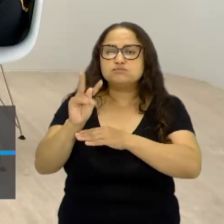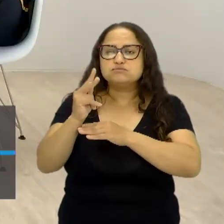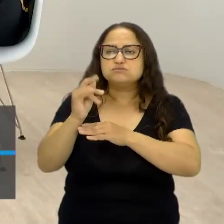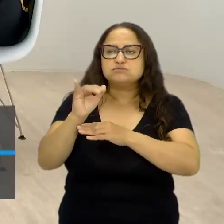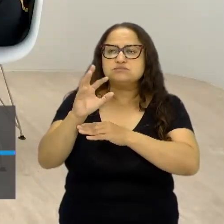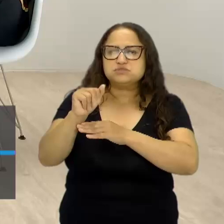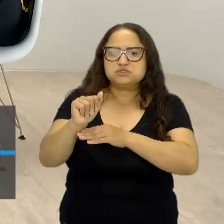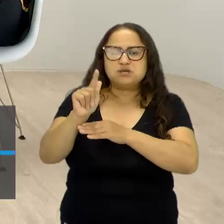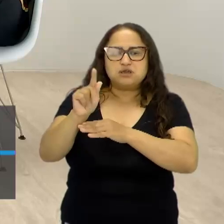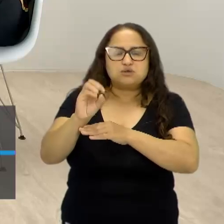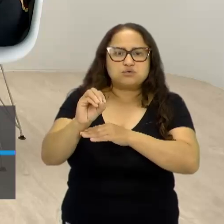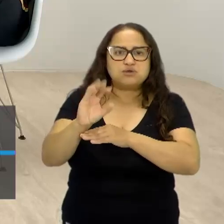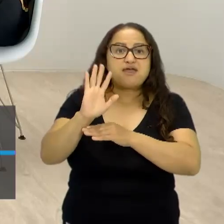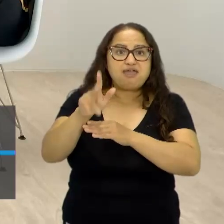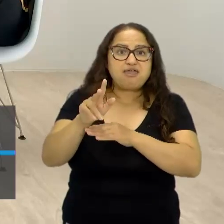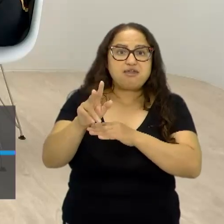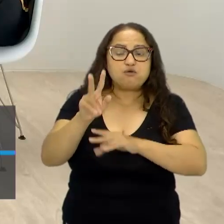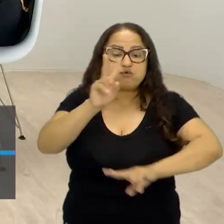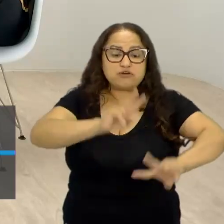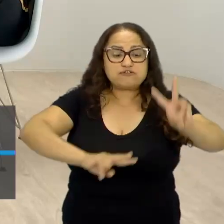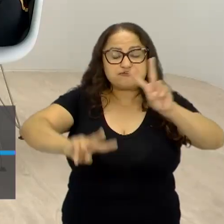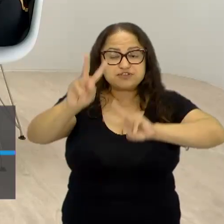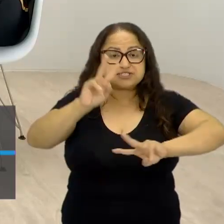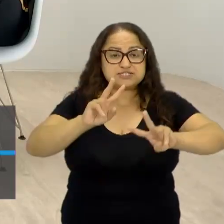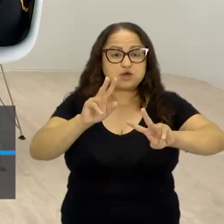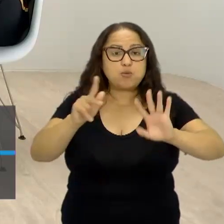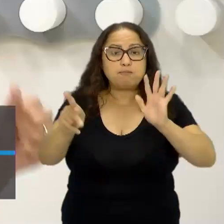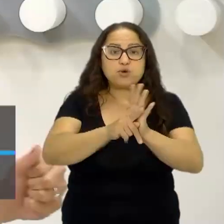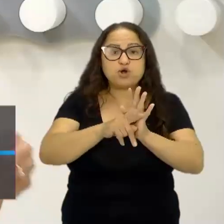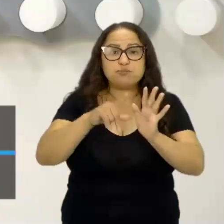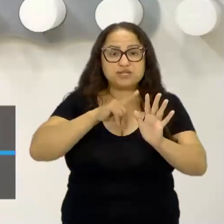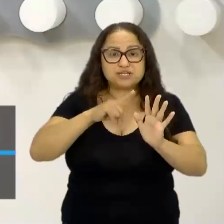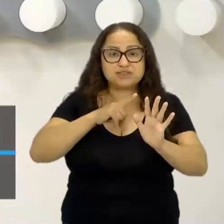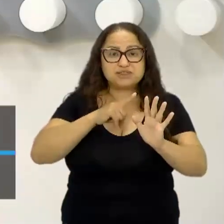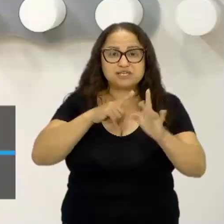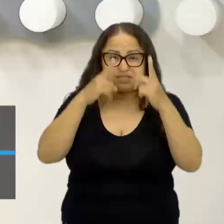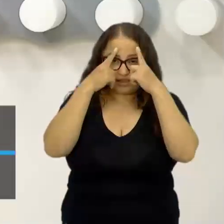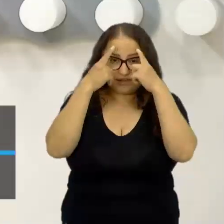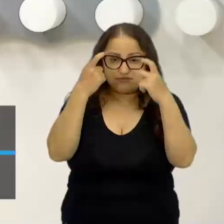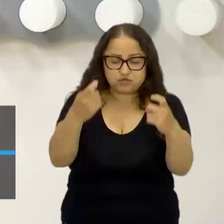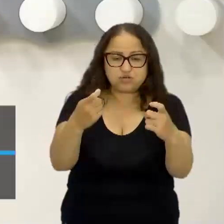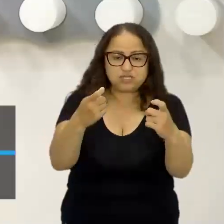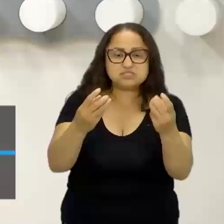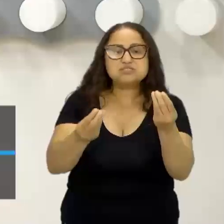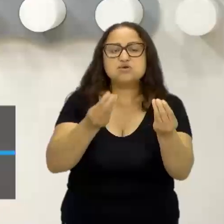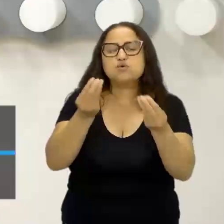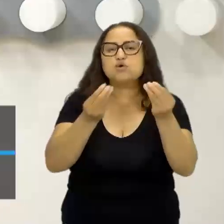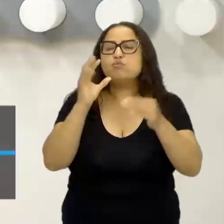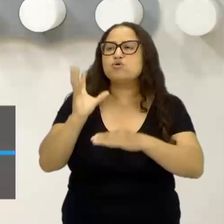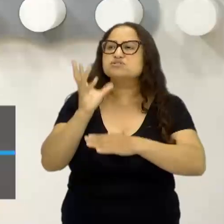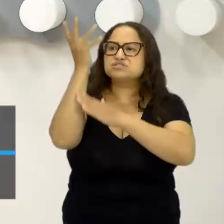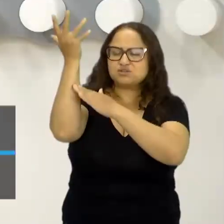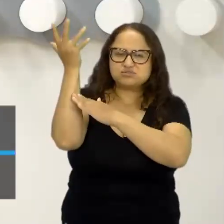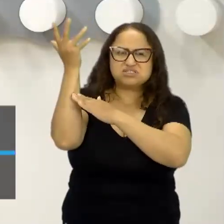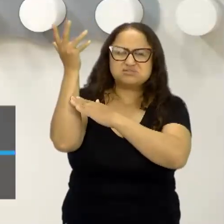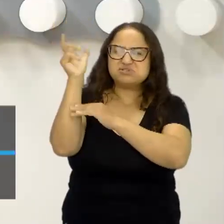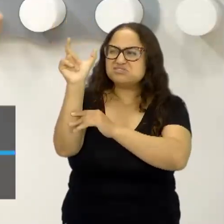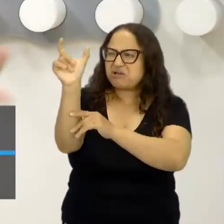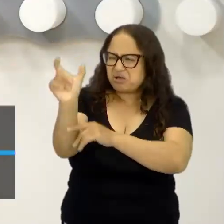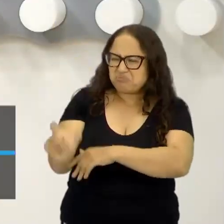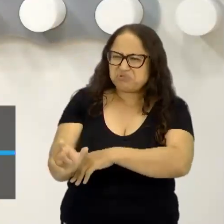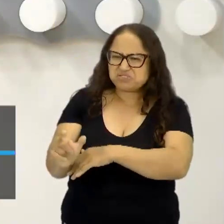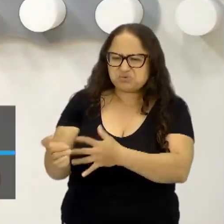do suplício, dessa violência, desse esquartejamento, dessa situação em que o indivíduo é queimado,